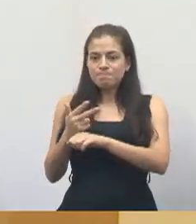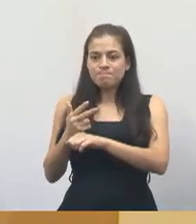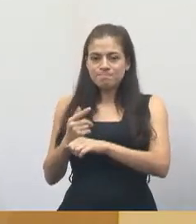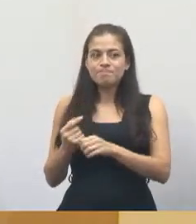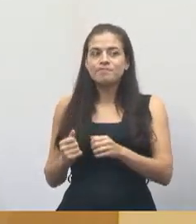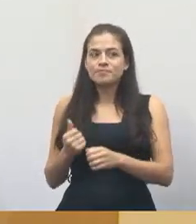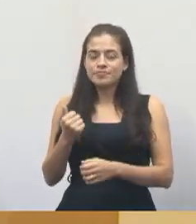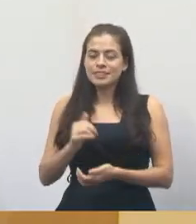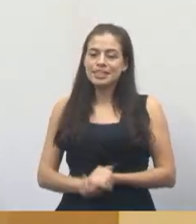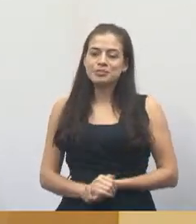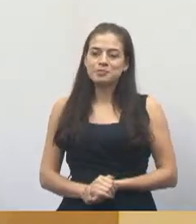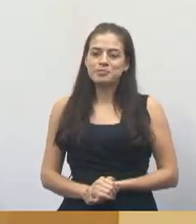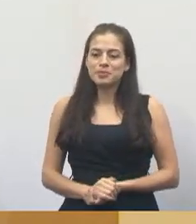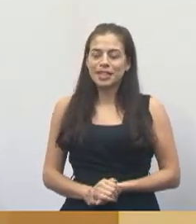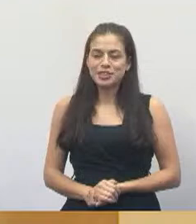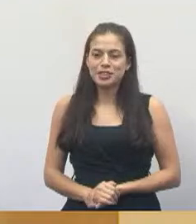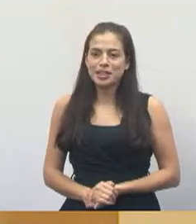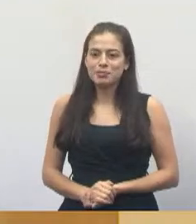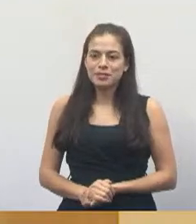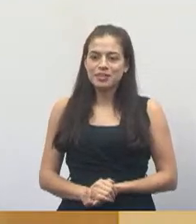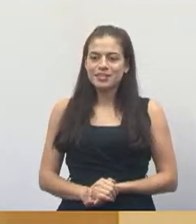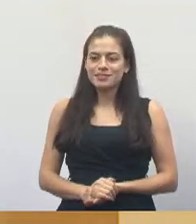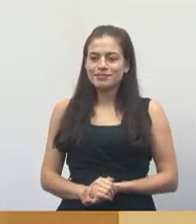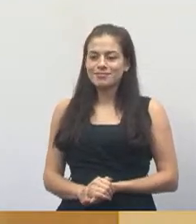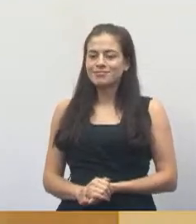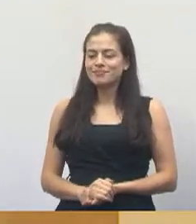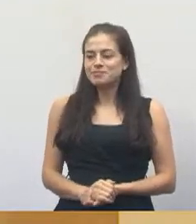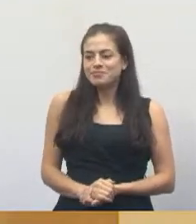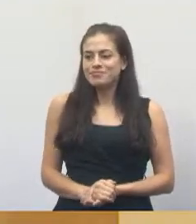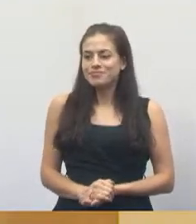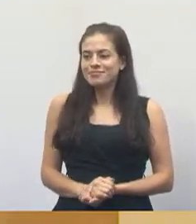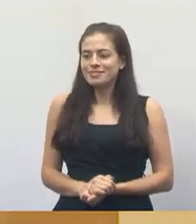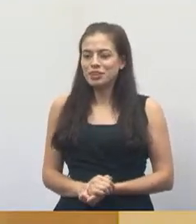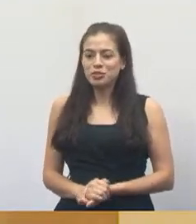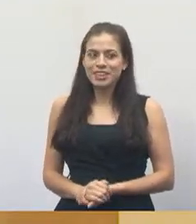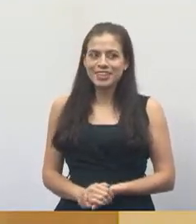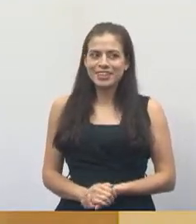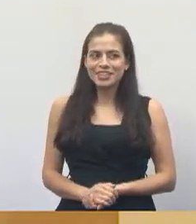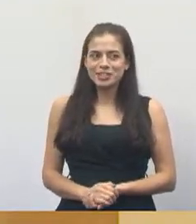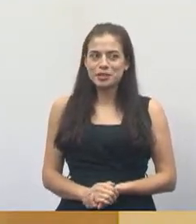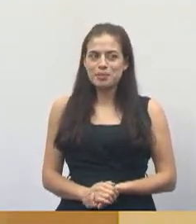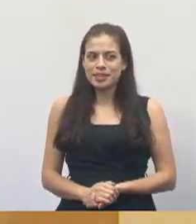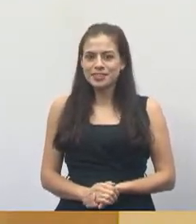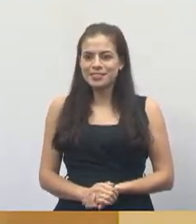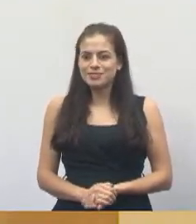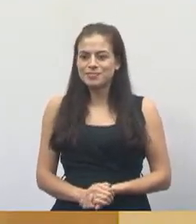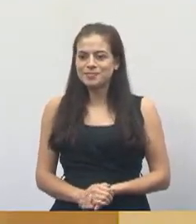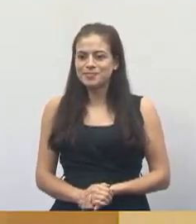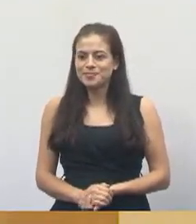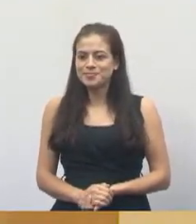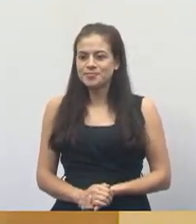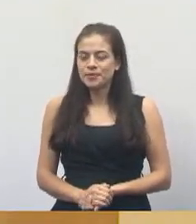1, da Avenida Alcide Arnaldo Tânio. Por favor.